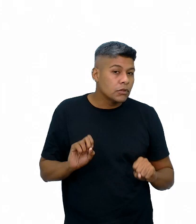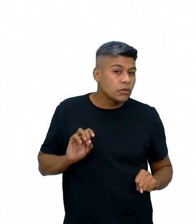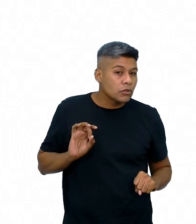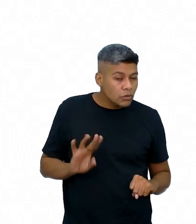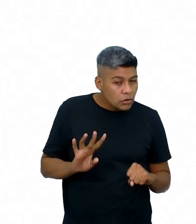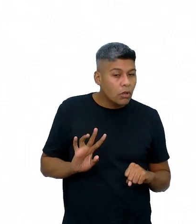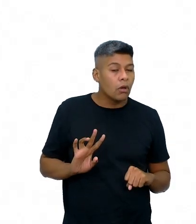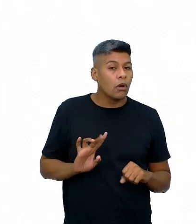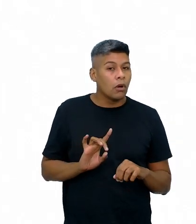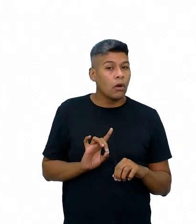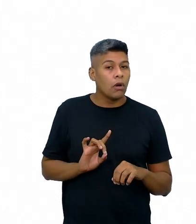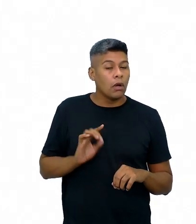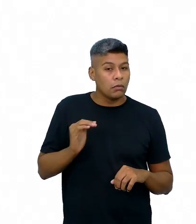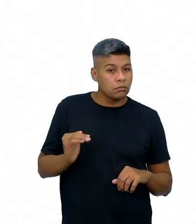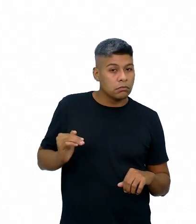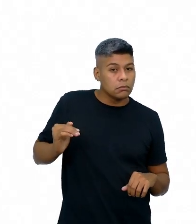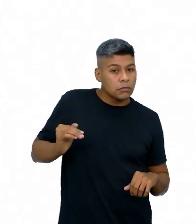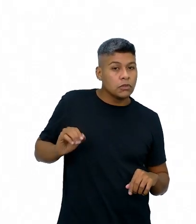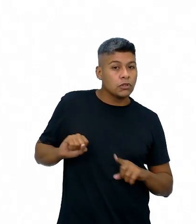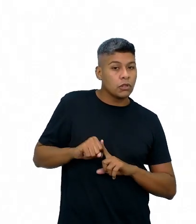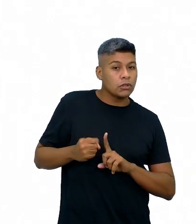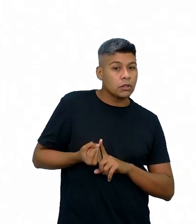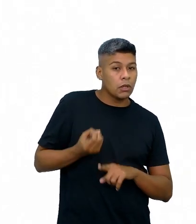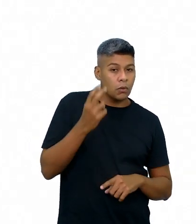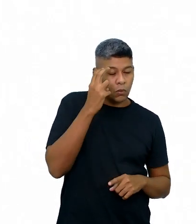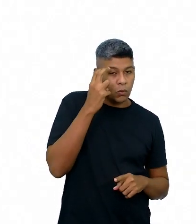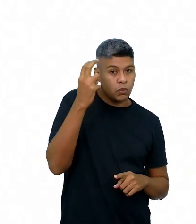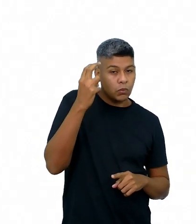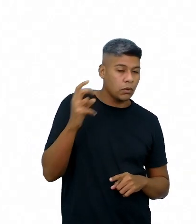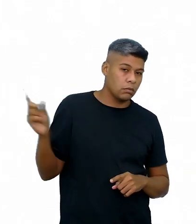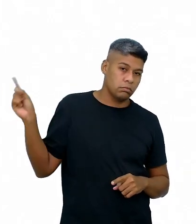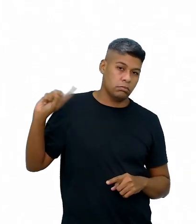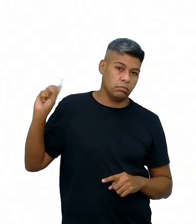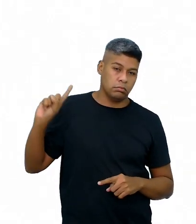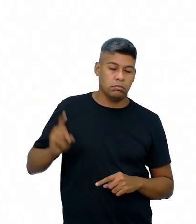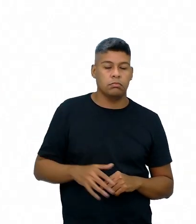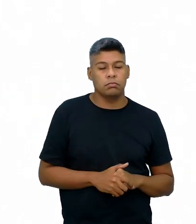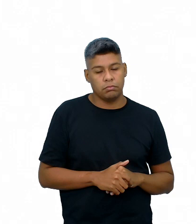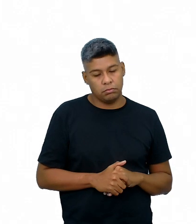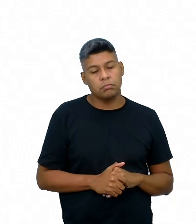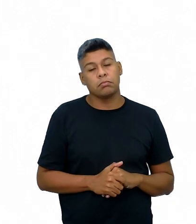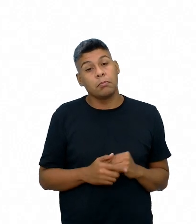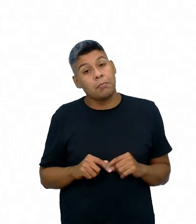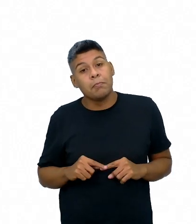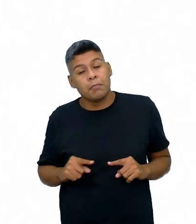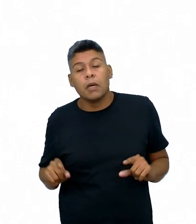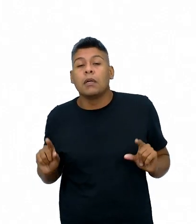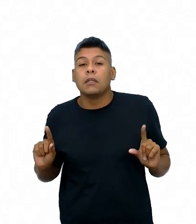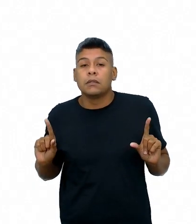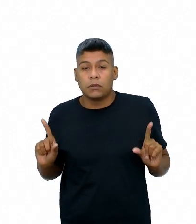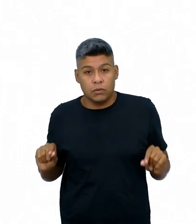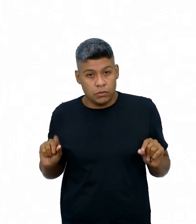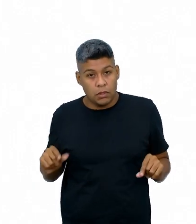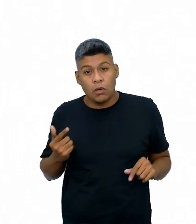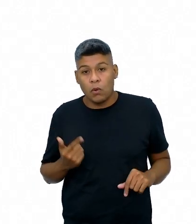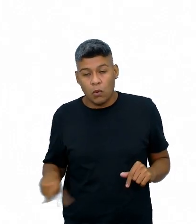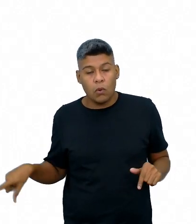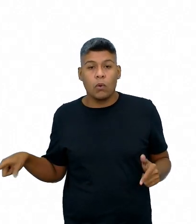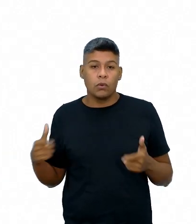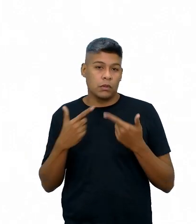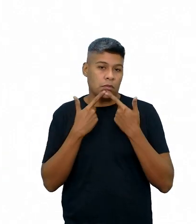privilégio social e cultural, dado a leitura e escrita. Mas considerar, inclusive, as outras